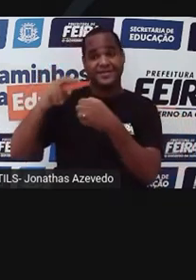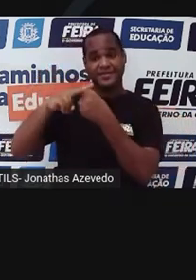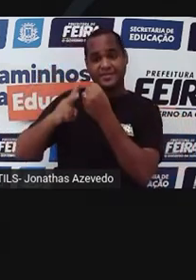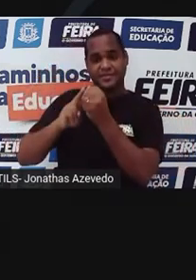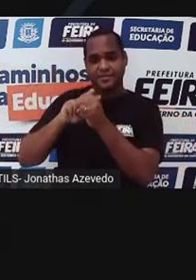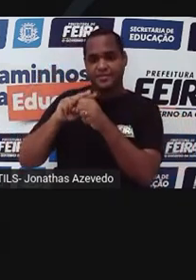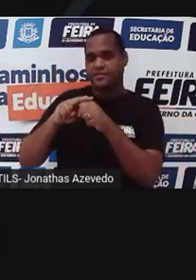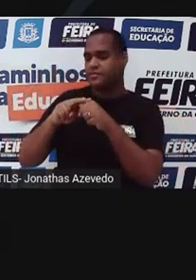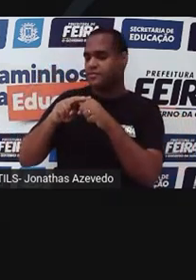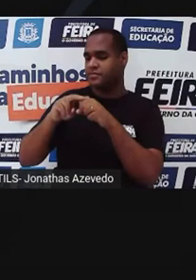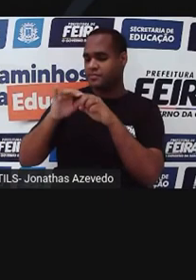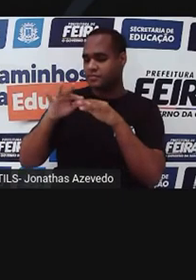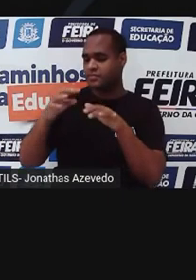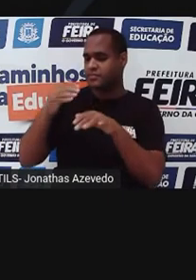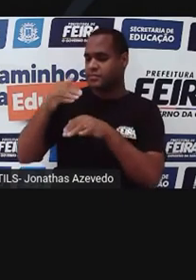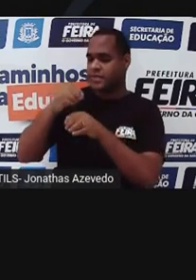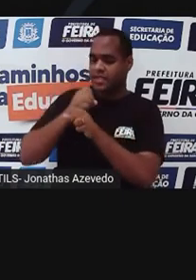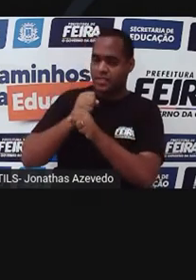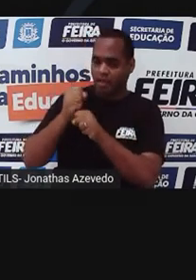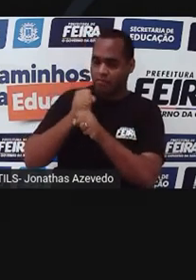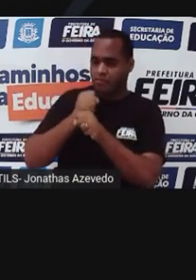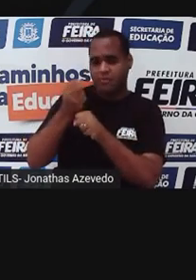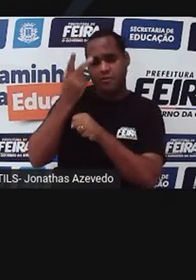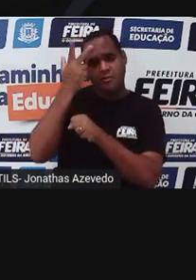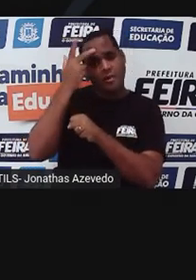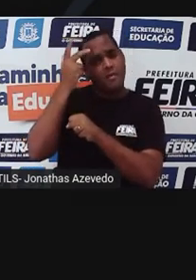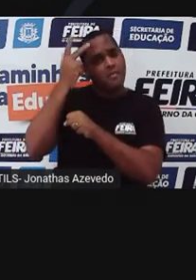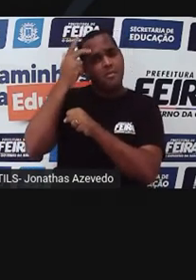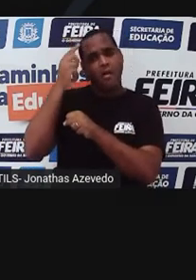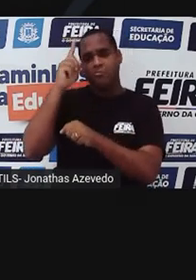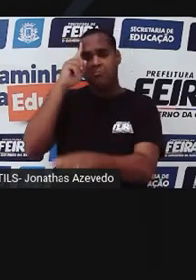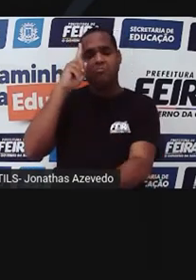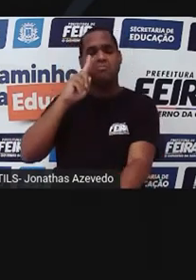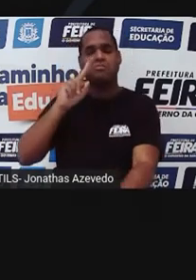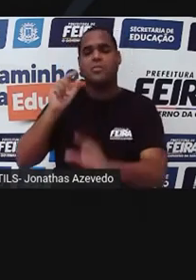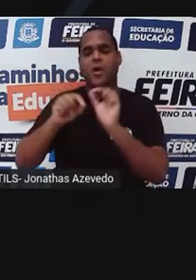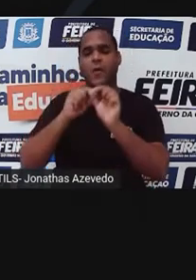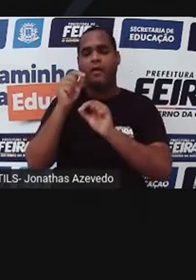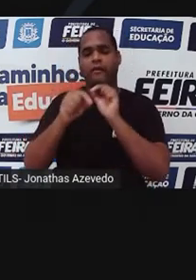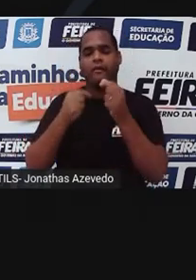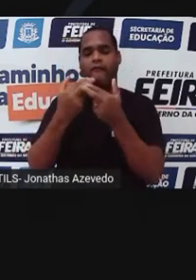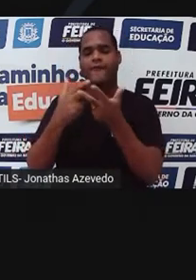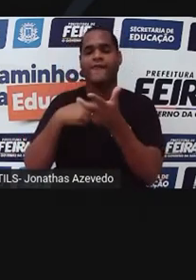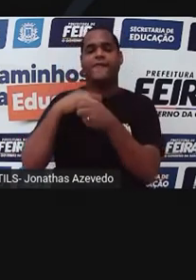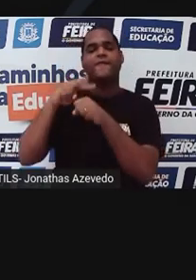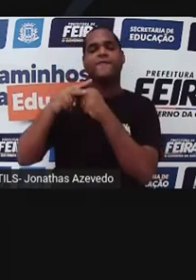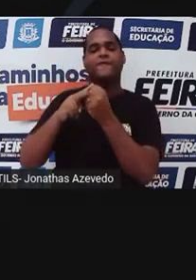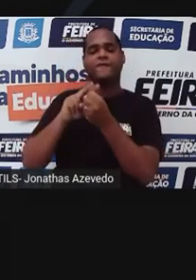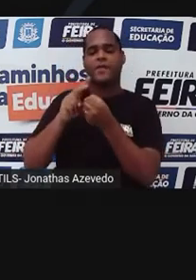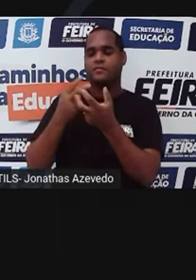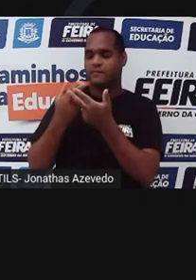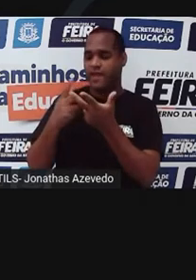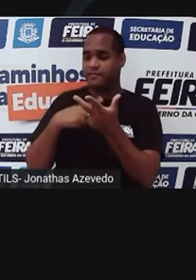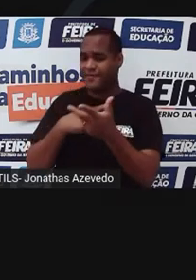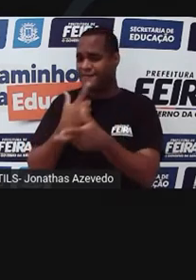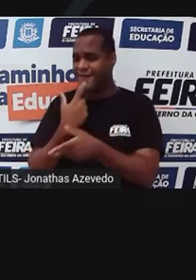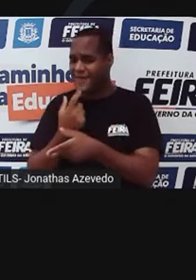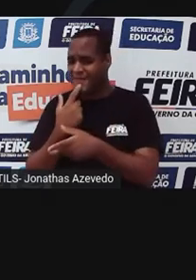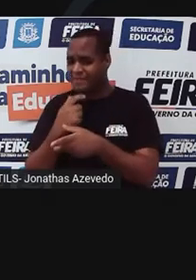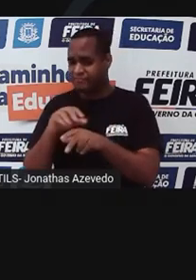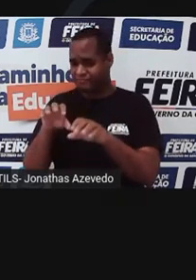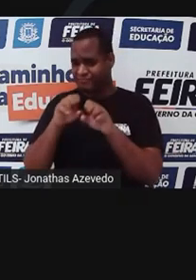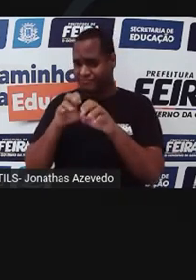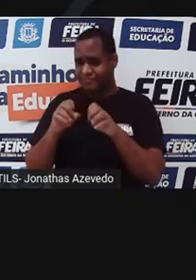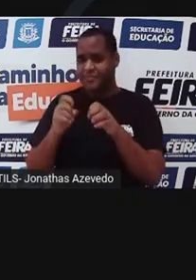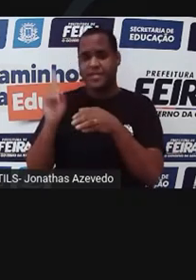passavam aí oito, dez anos vivendo normalmente, sem saber que albergavam o vírus na sua corrente sanguínea, nos órgãos